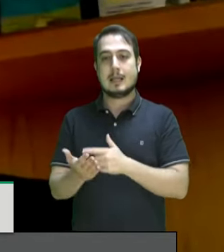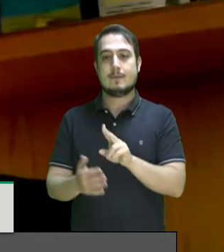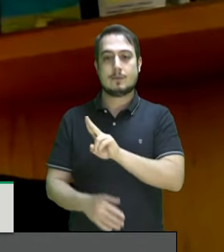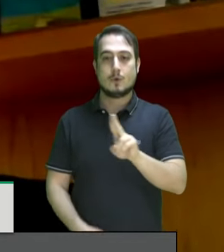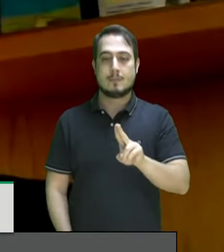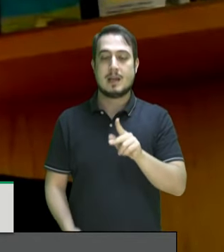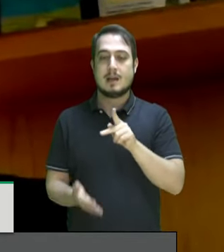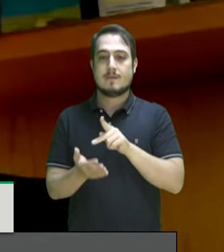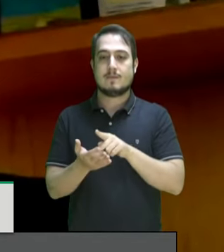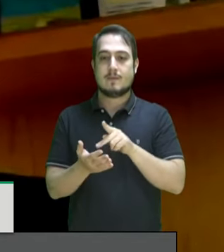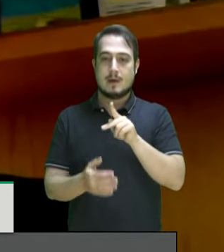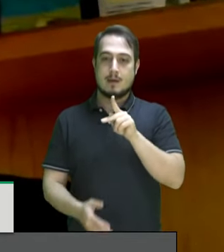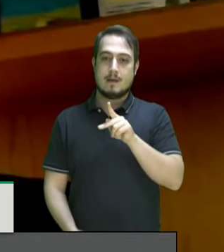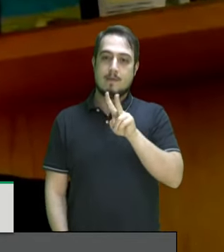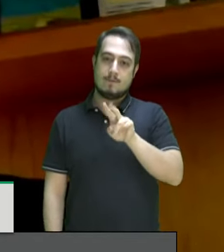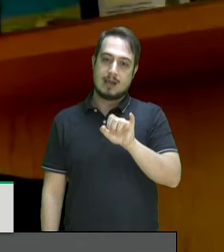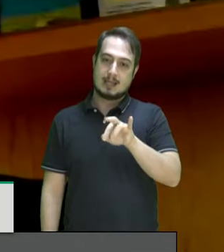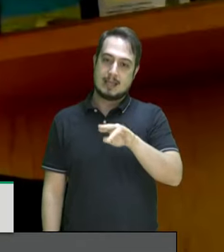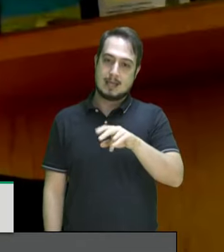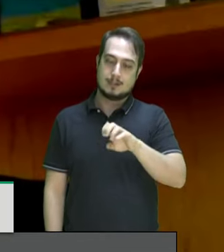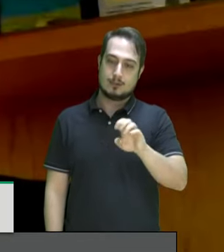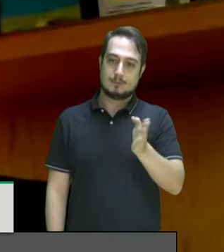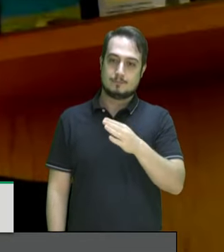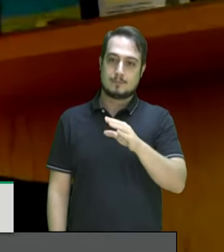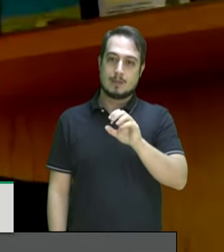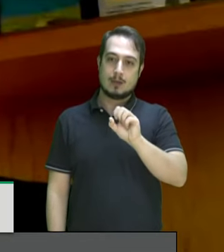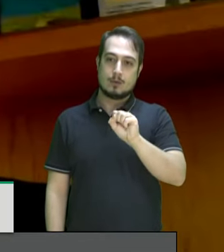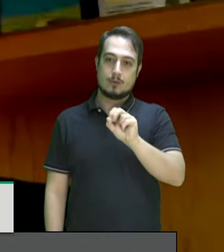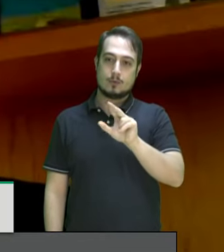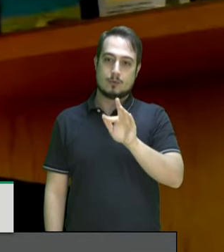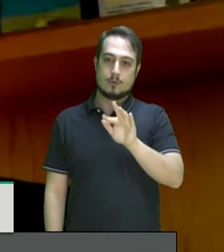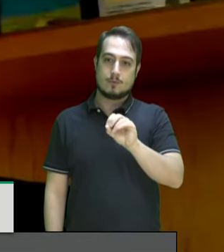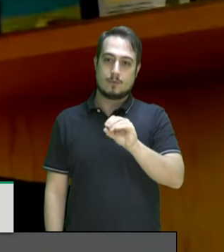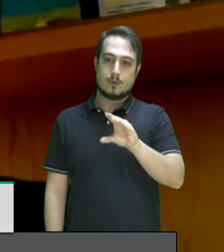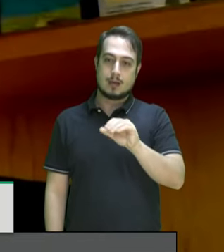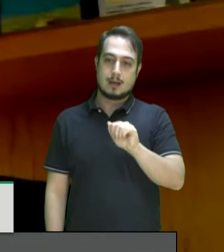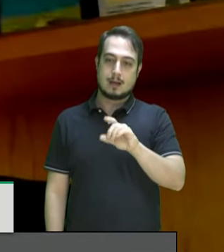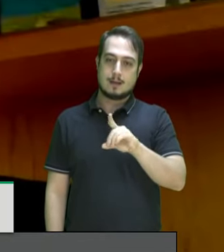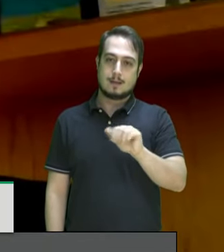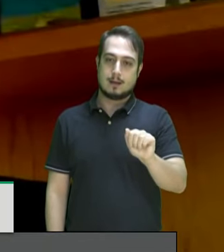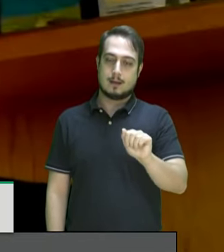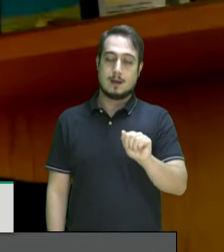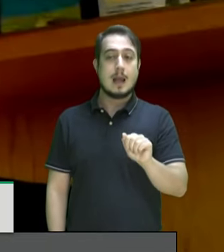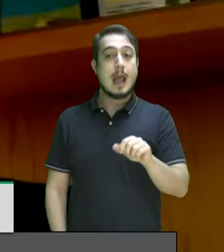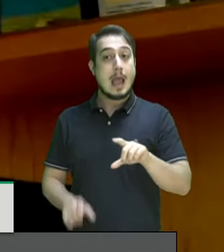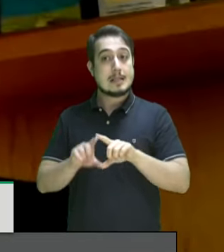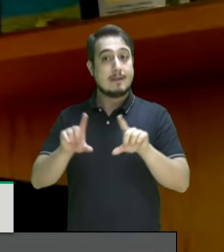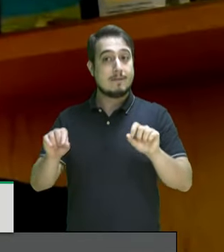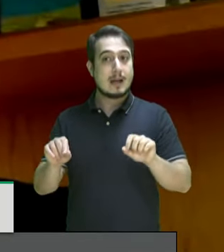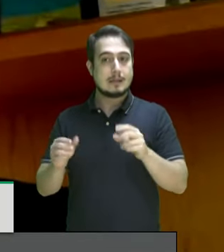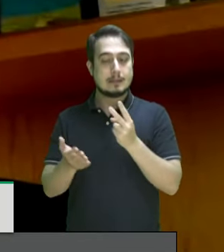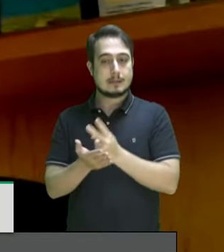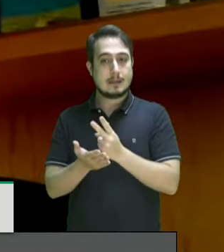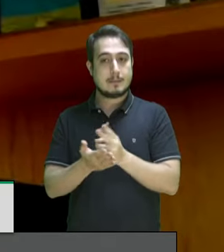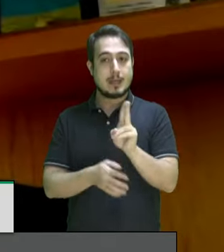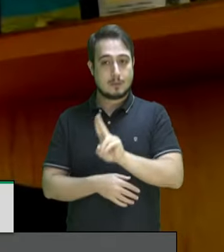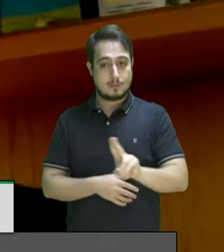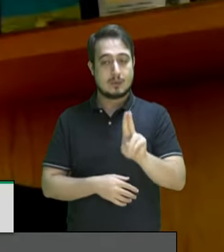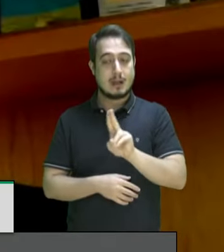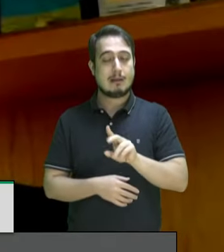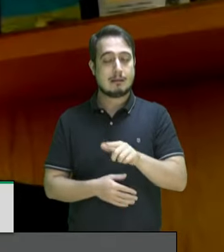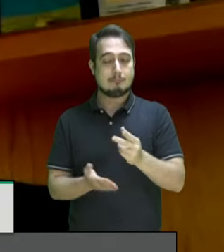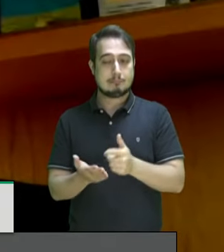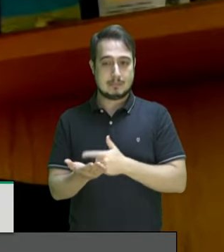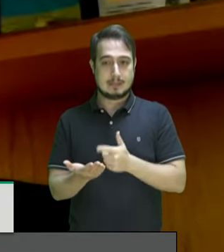E neste livro, esta frase, este versículo, é usado pelo Brilhante Ustra.